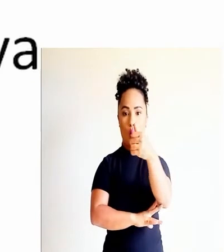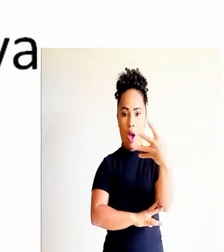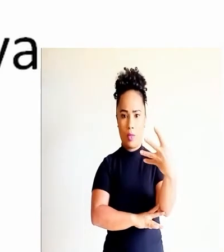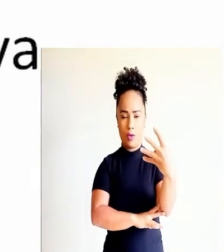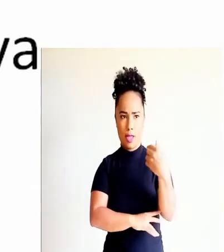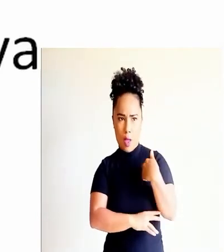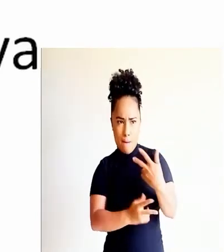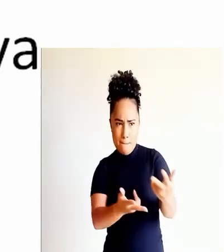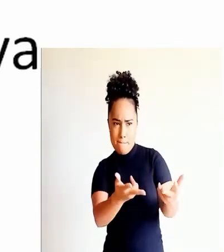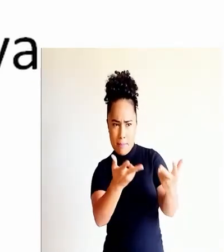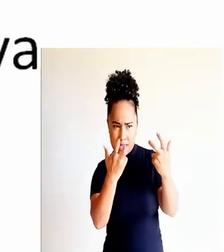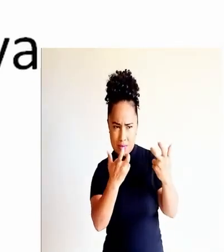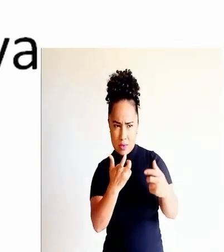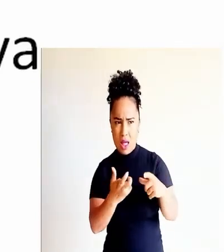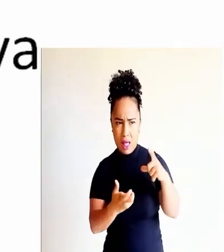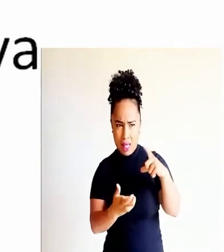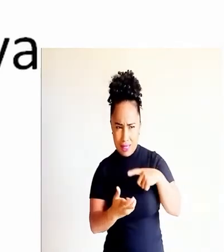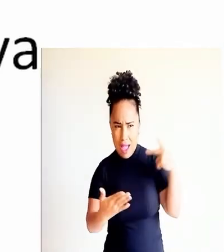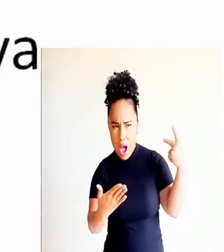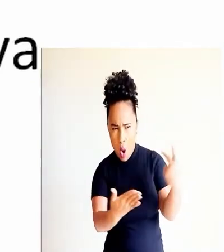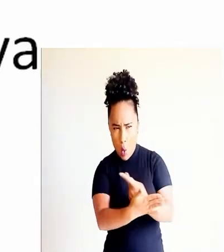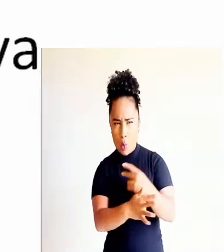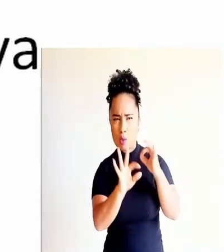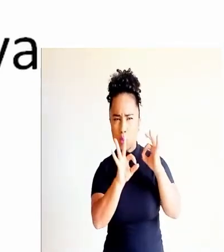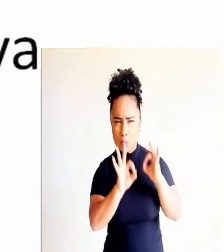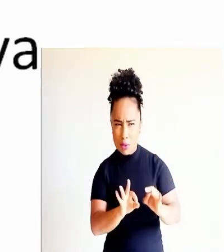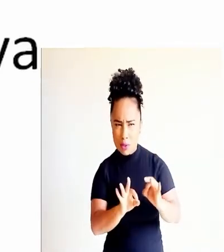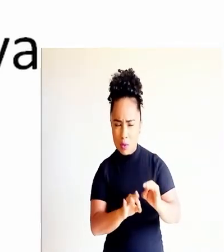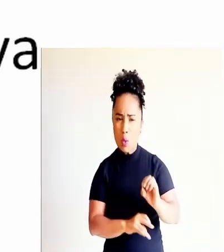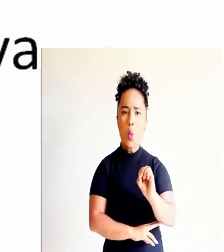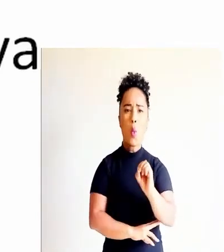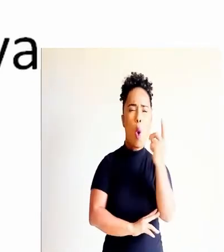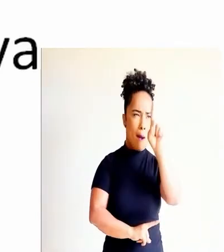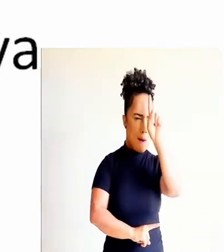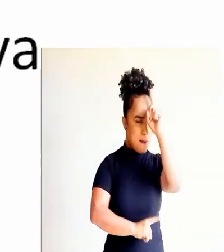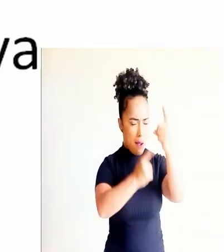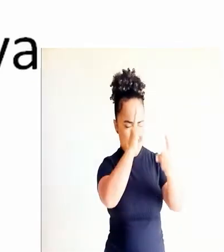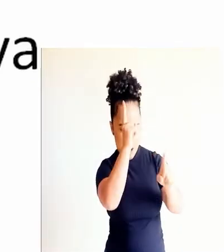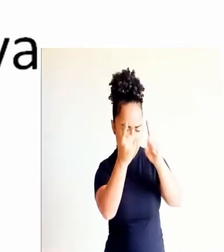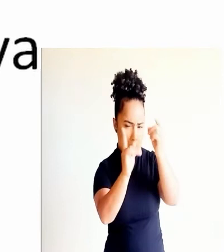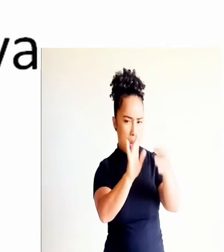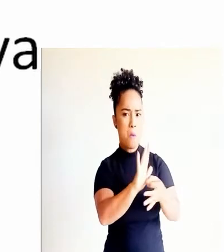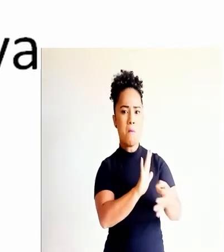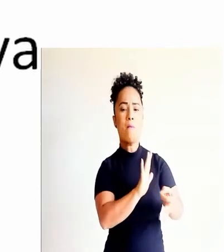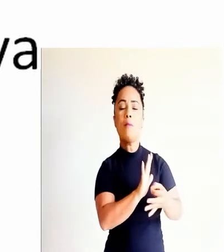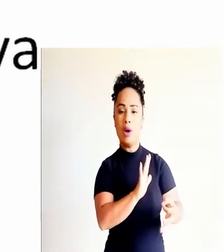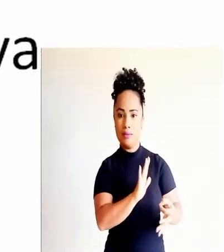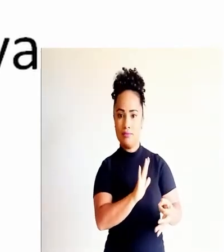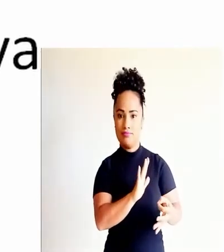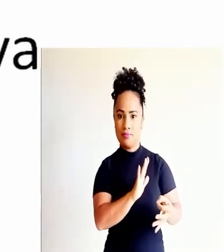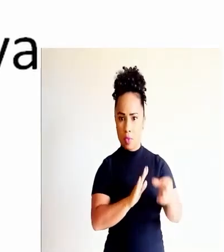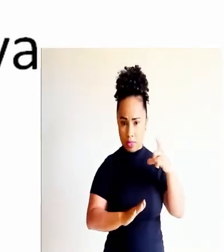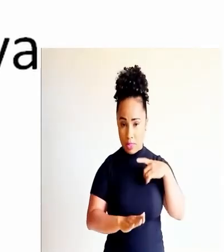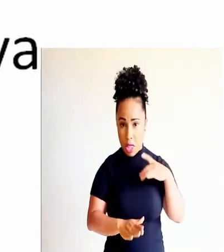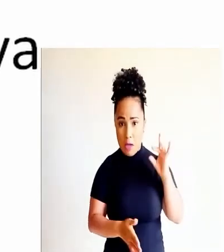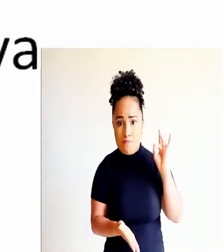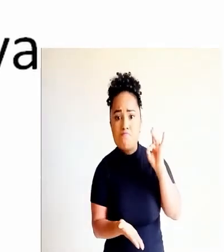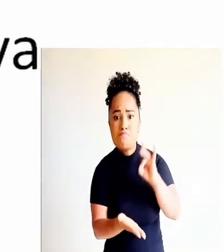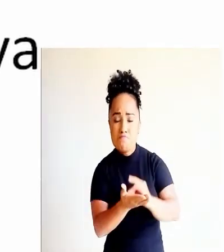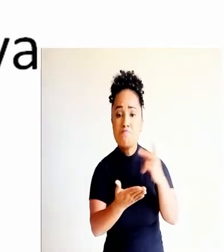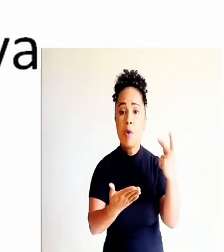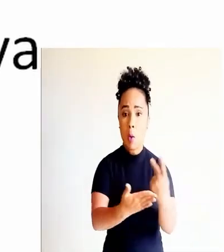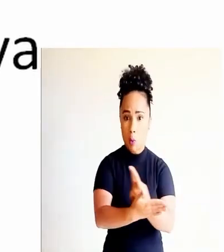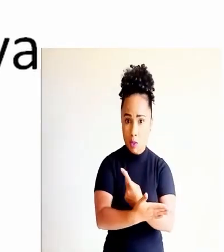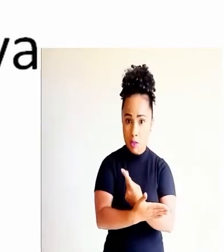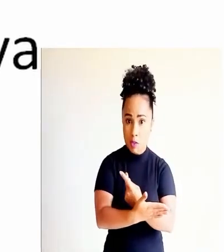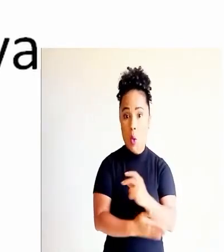14, é sobre o fato e a opinião. Eu vou tentar diferenciar o que é realmente o fato e o